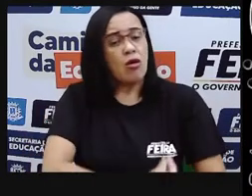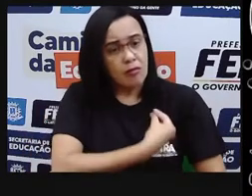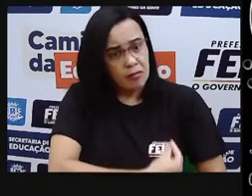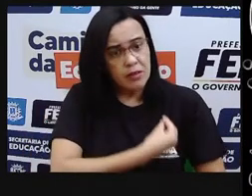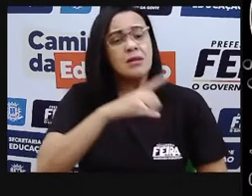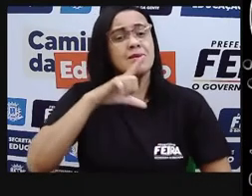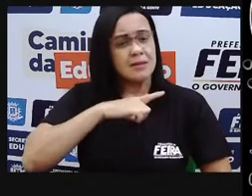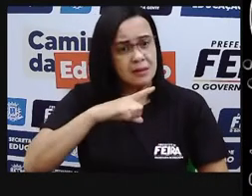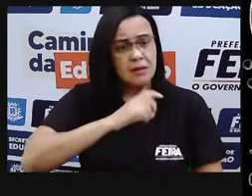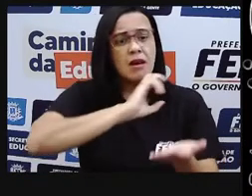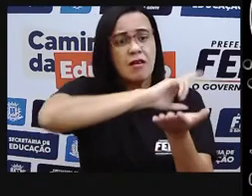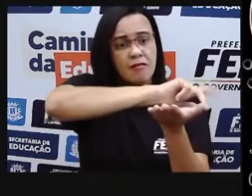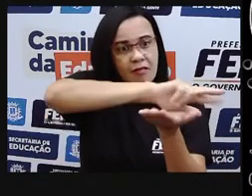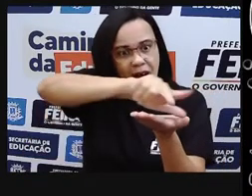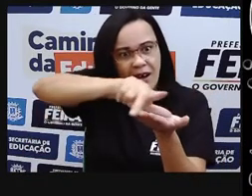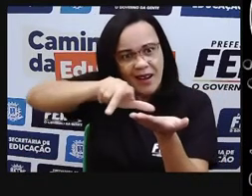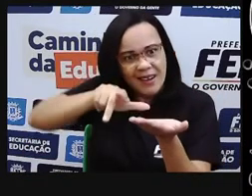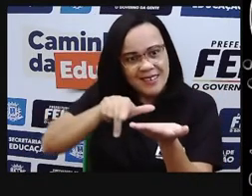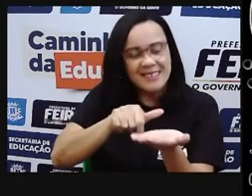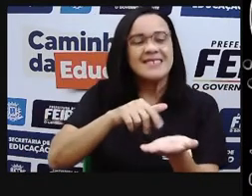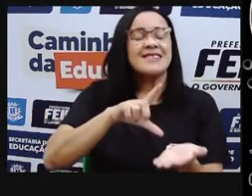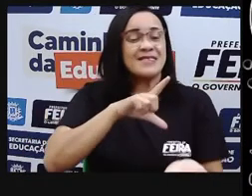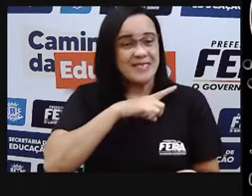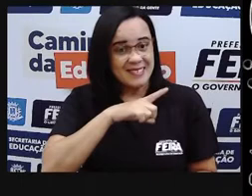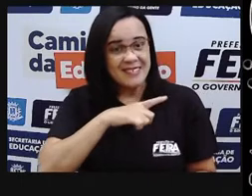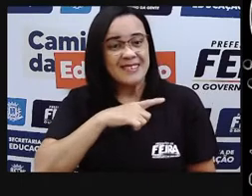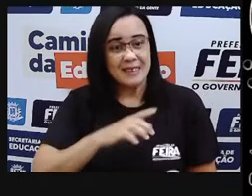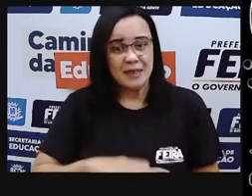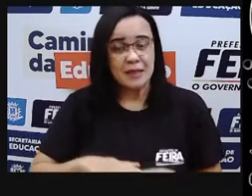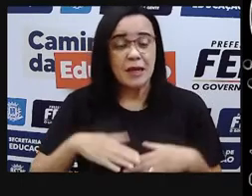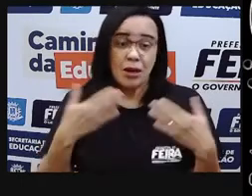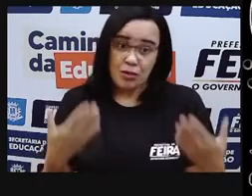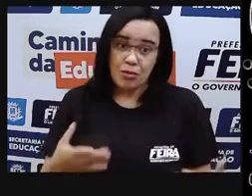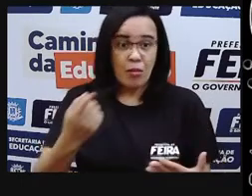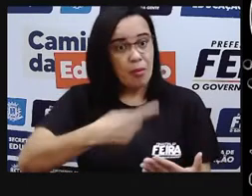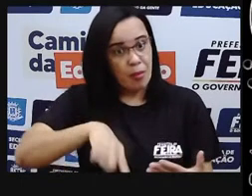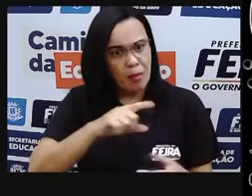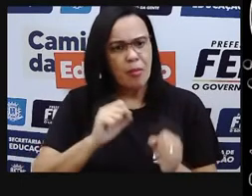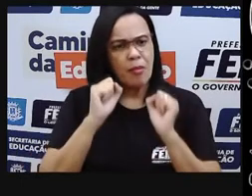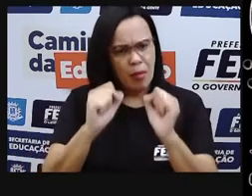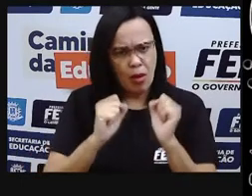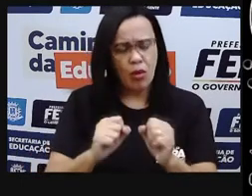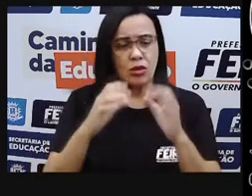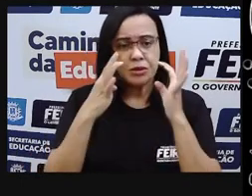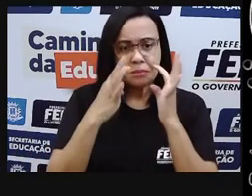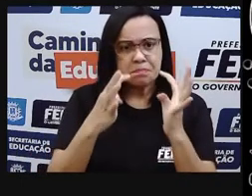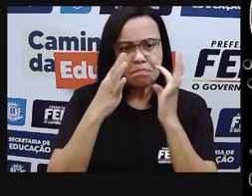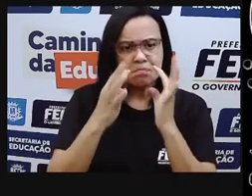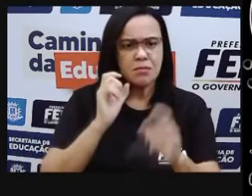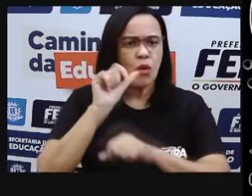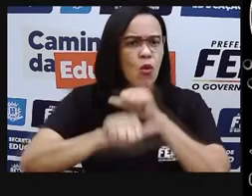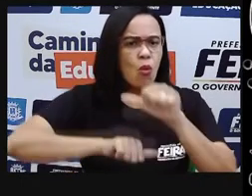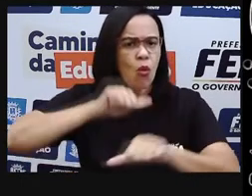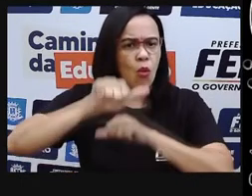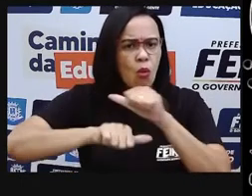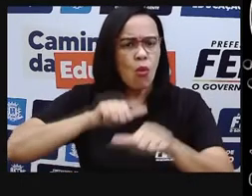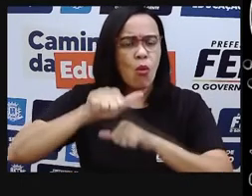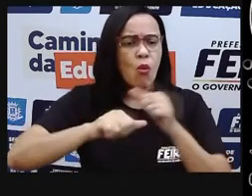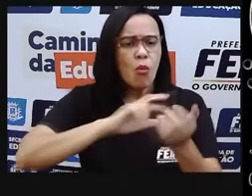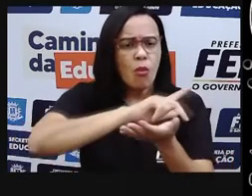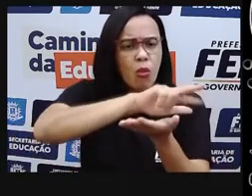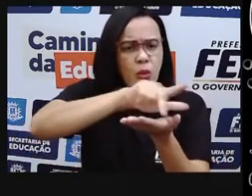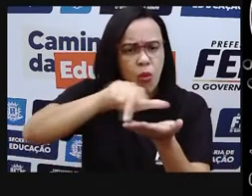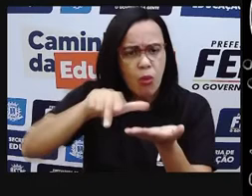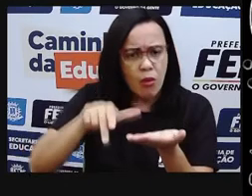vários tipos de energia. E a gente pode observar também que existe uma transformação da energia. Lembra